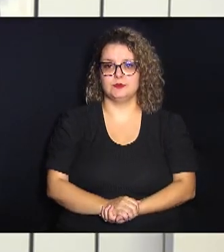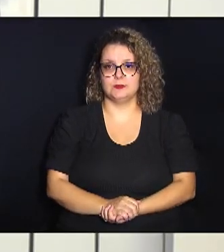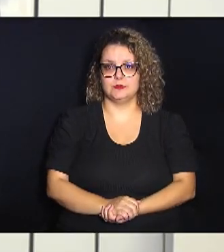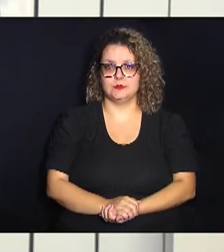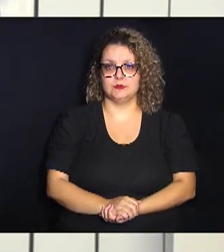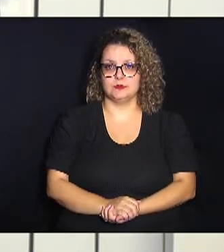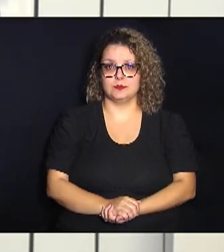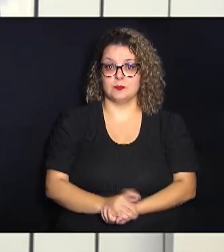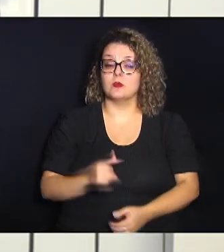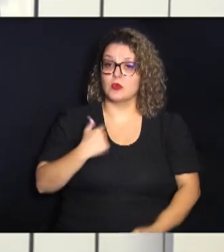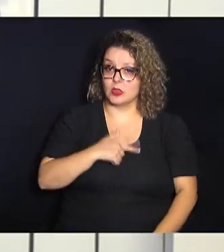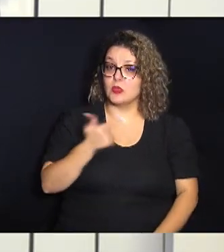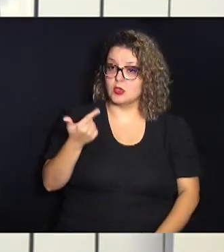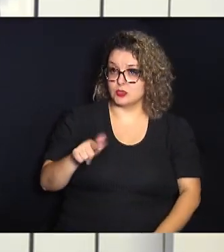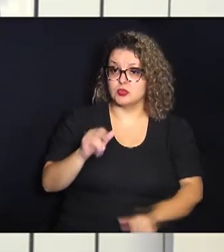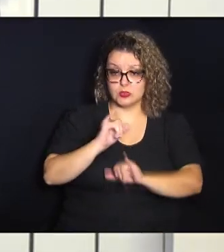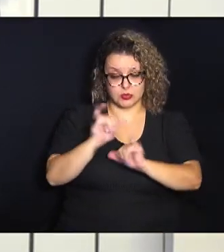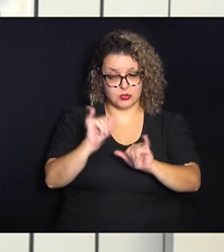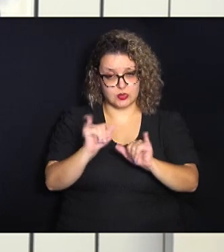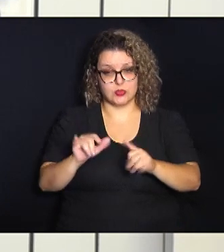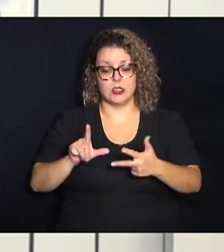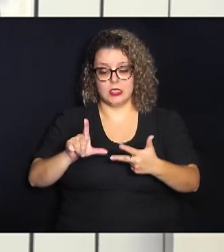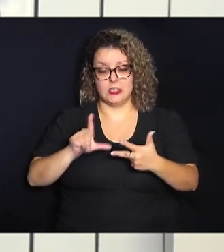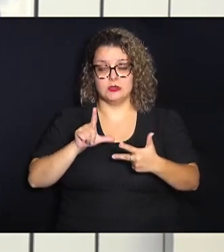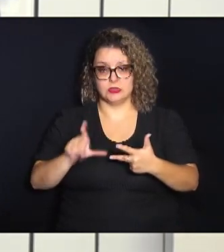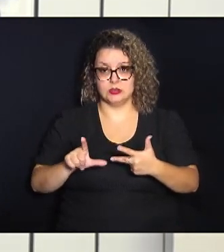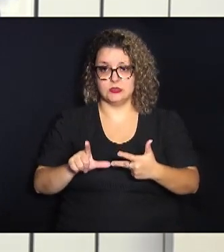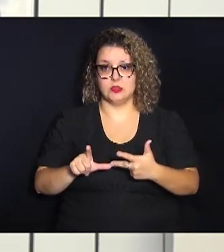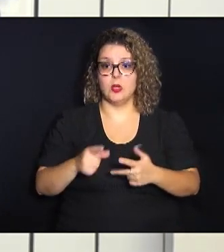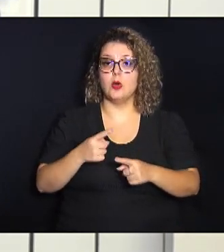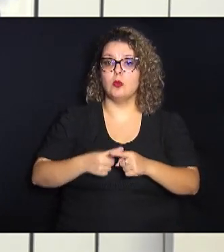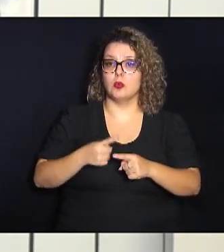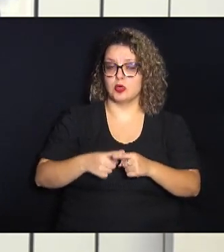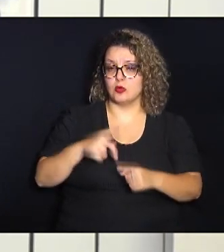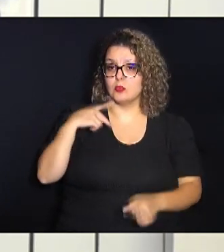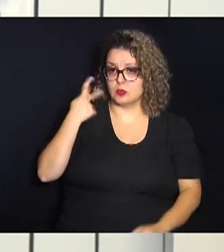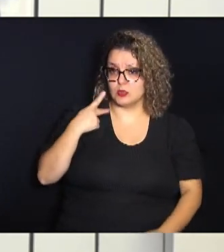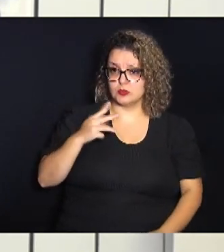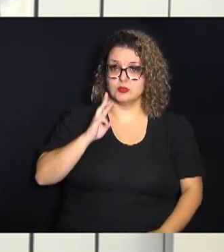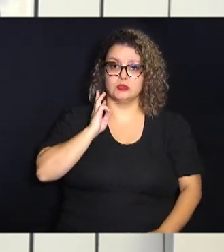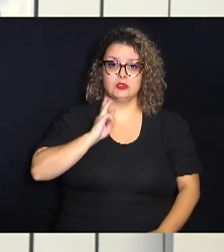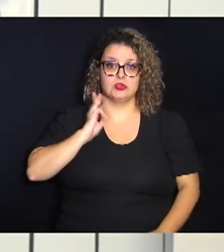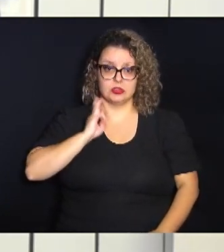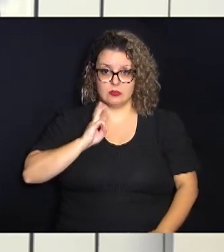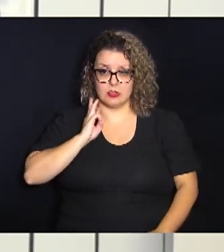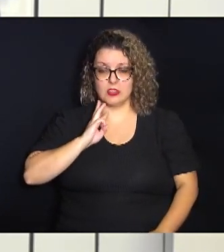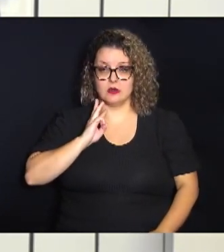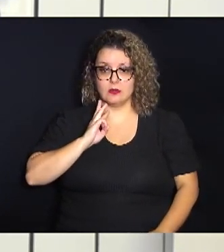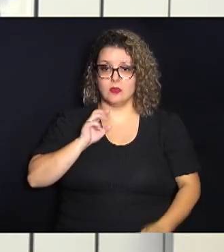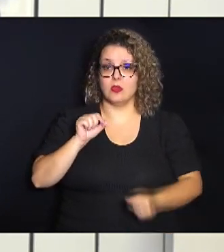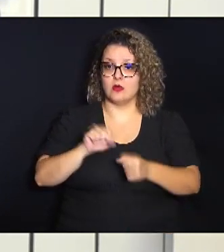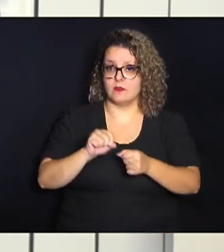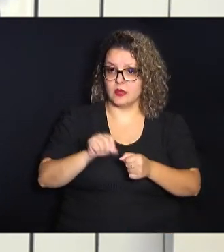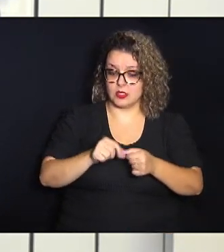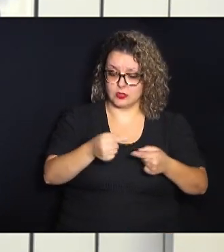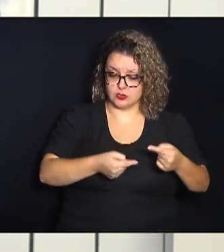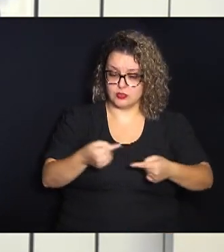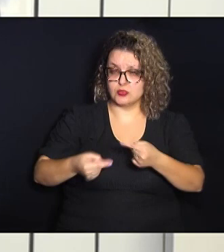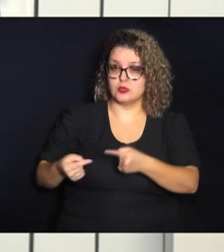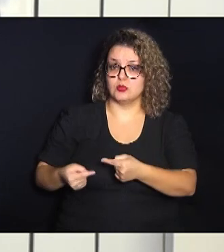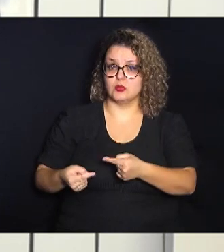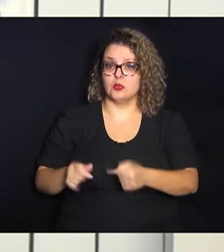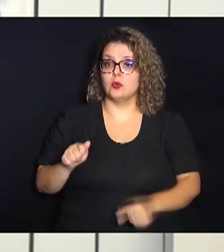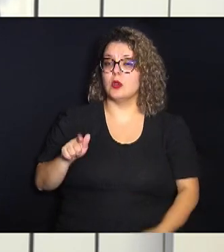E a gente segue com as notícias do Legislativo porque o vereador Cecílio Santos realizou um debate com os